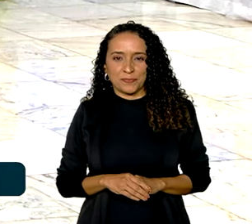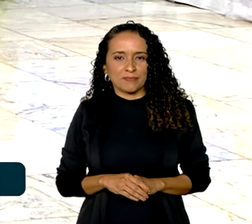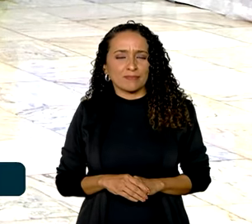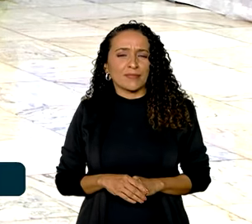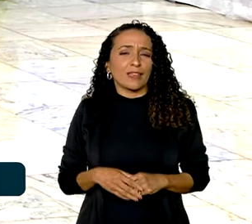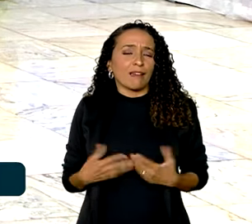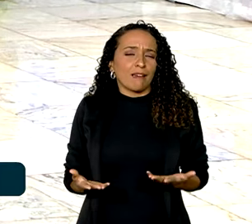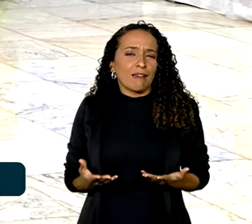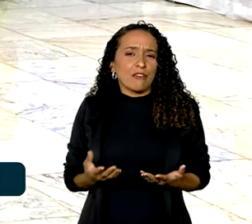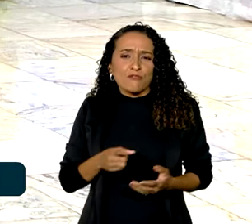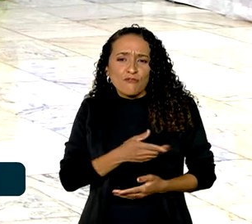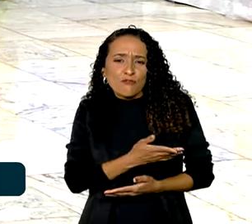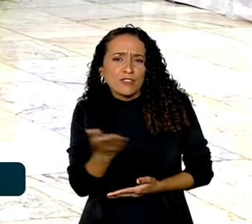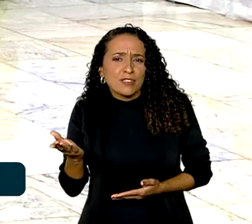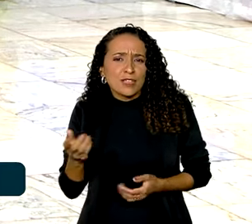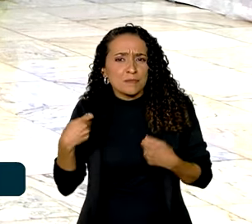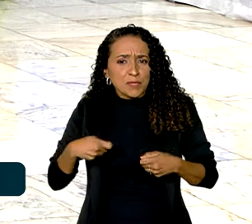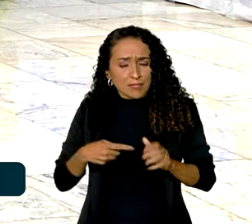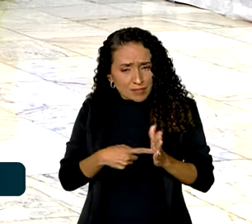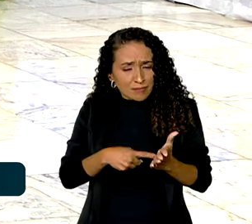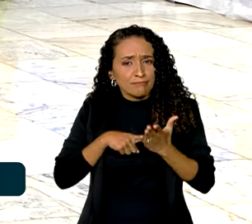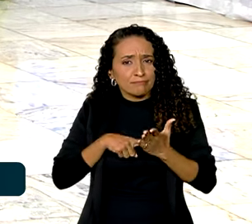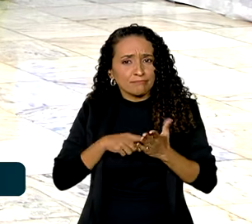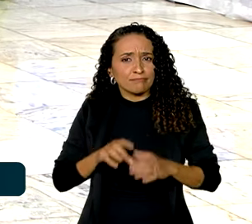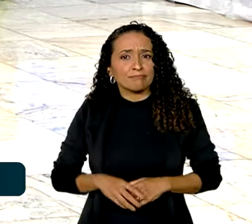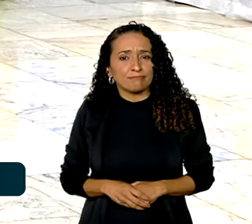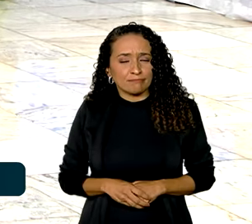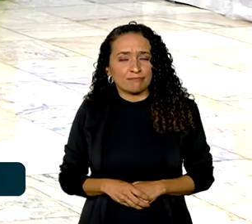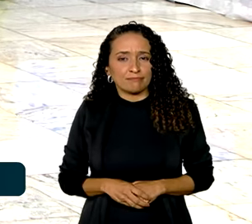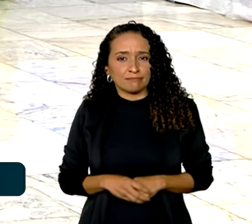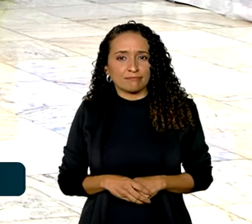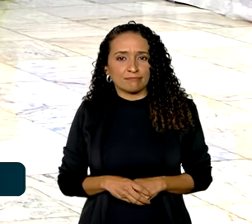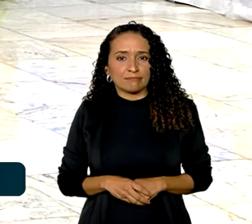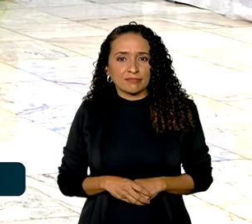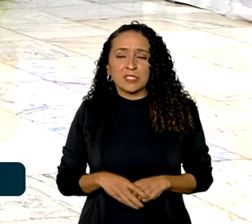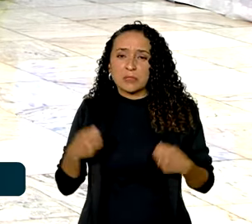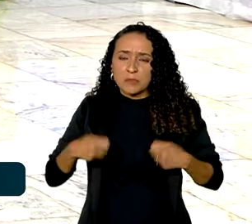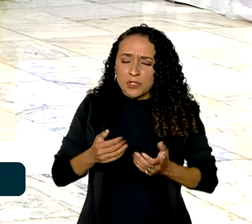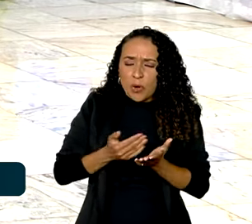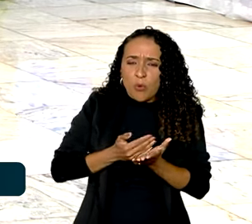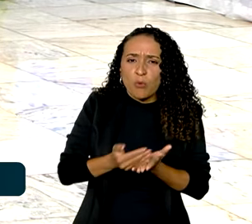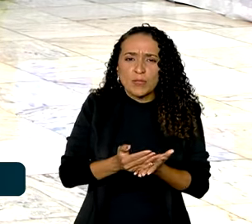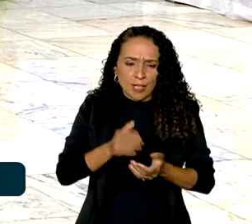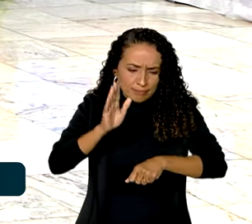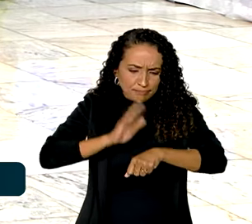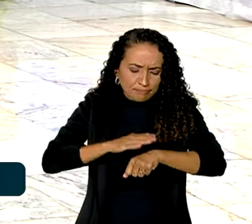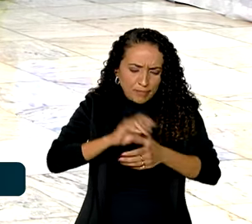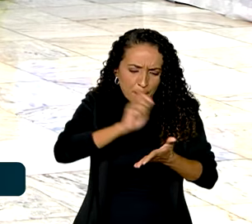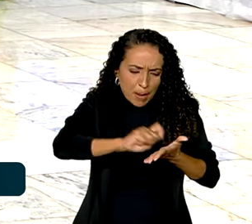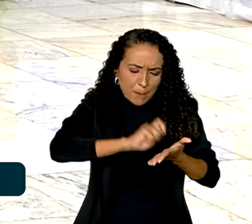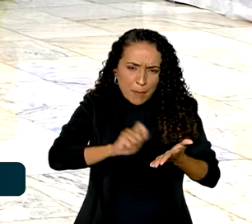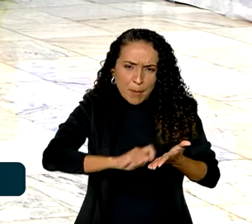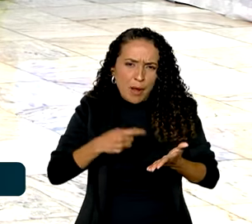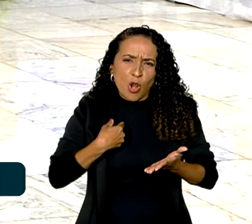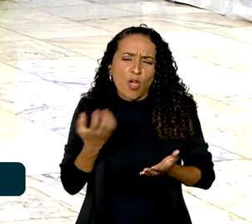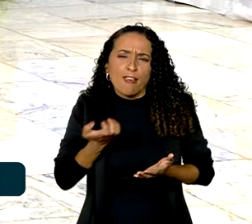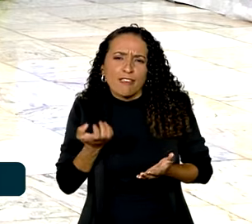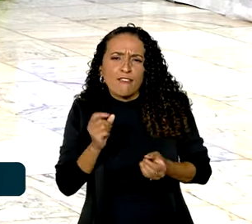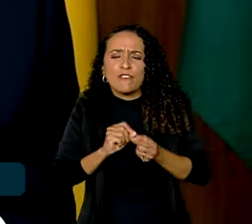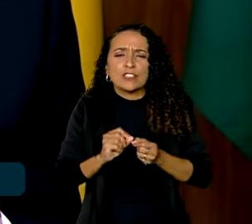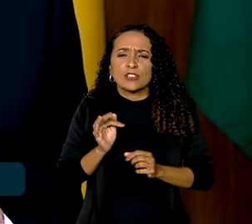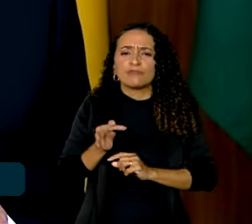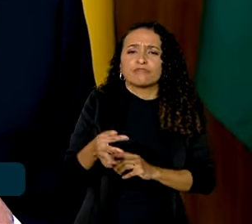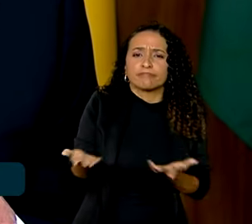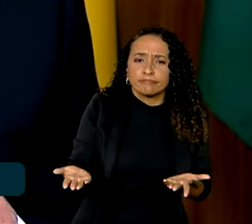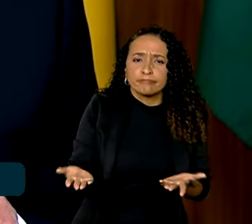E aí são vocês que têm que apresentar. Tem que começar a colocar no papel o que nós queremos fazer.